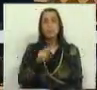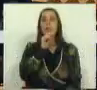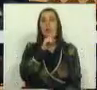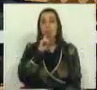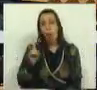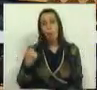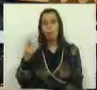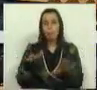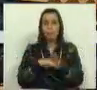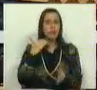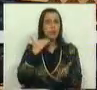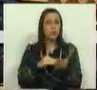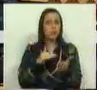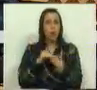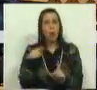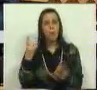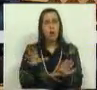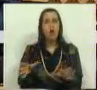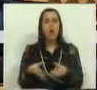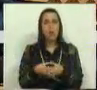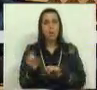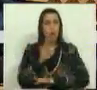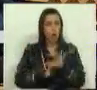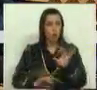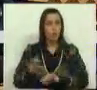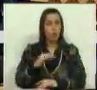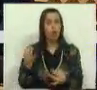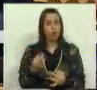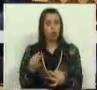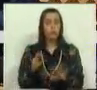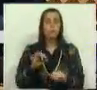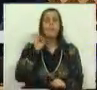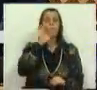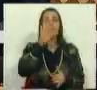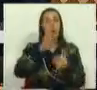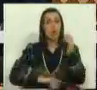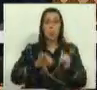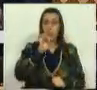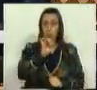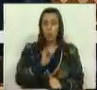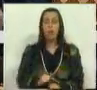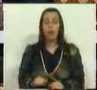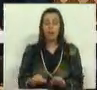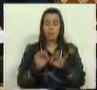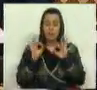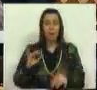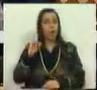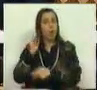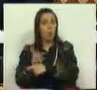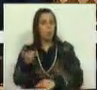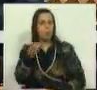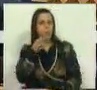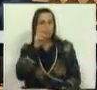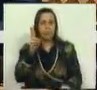oportunidade de participar na segunda-feira no Conselho Europeu. E os seus colegas, a par de outros